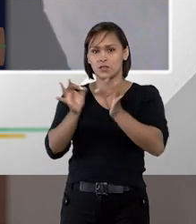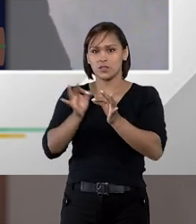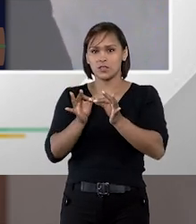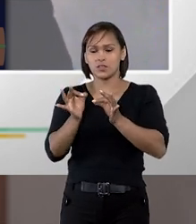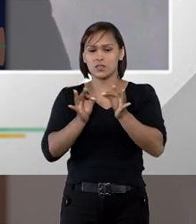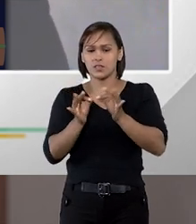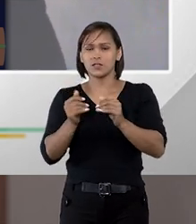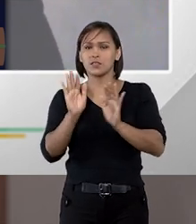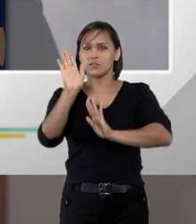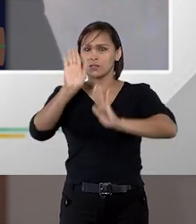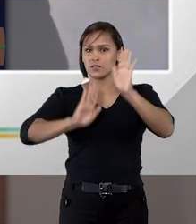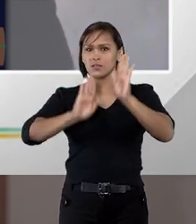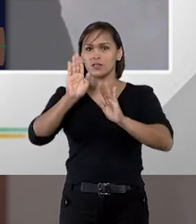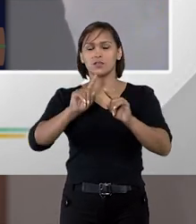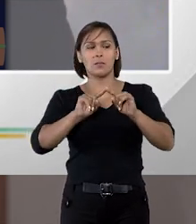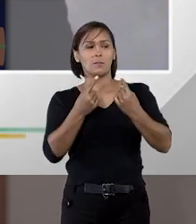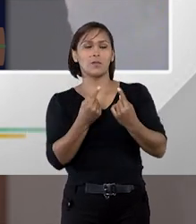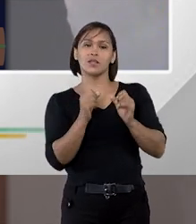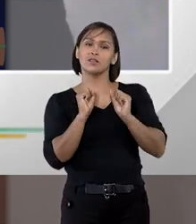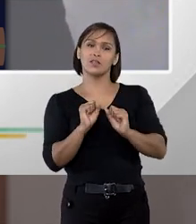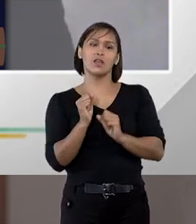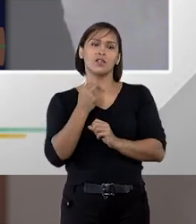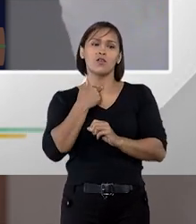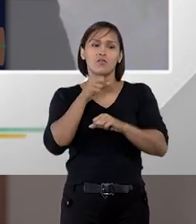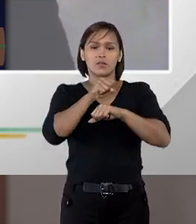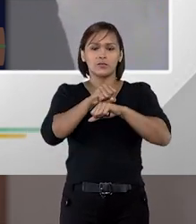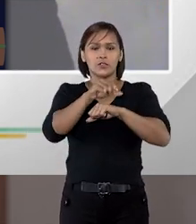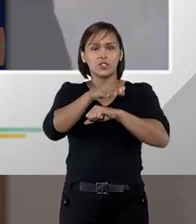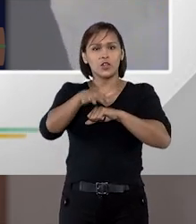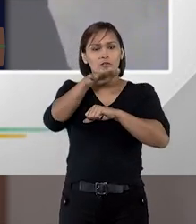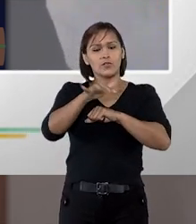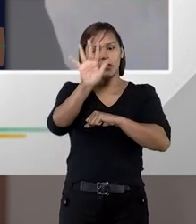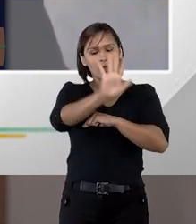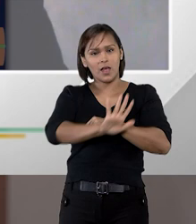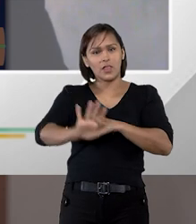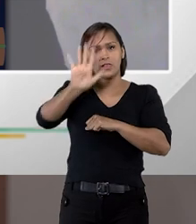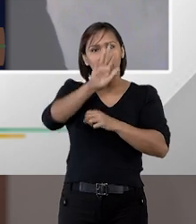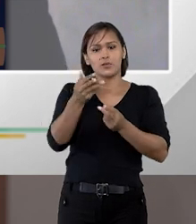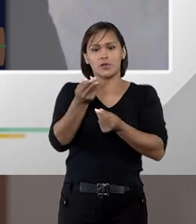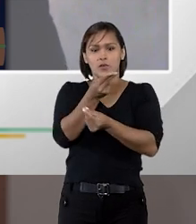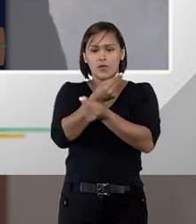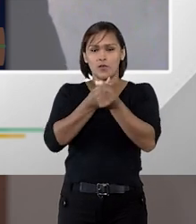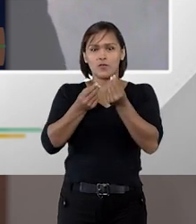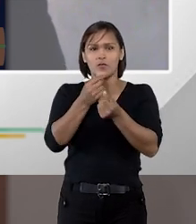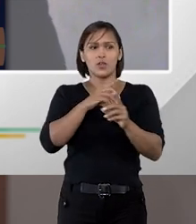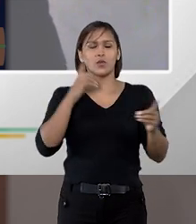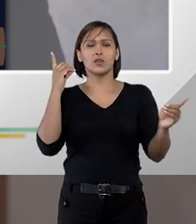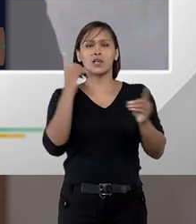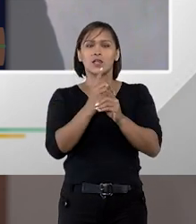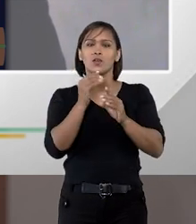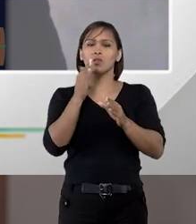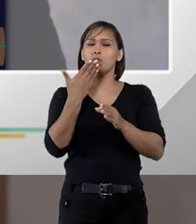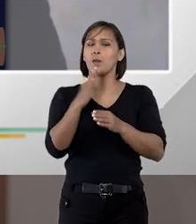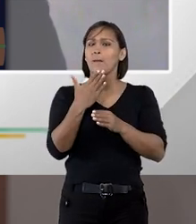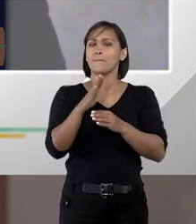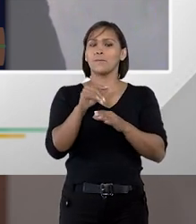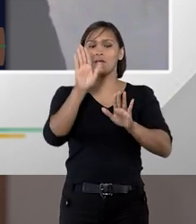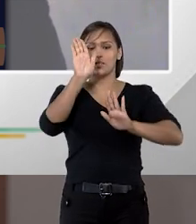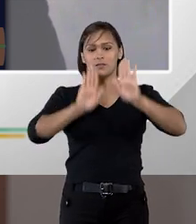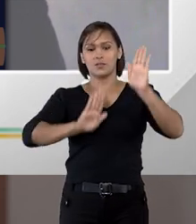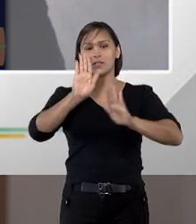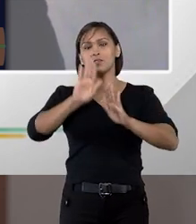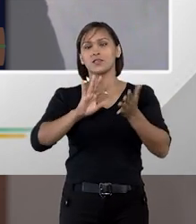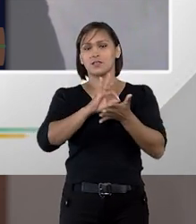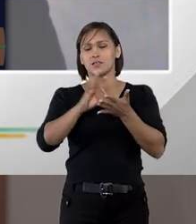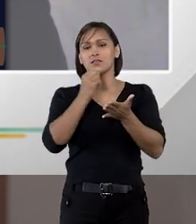na fase preparatória de licitação só que ela não vai divulgar a todos o orçamento que ela encontrou estimado para aquela